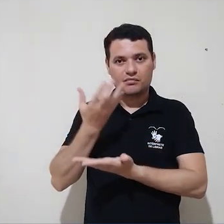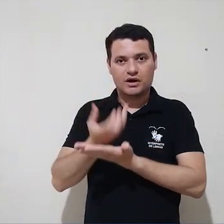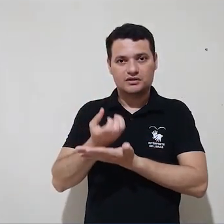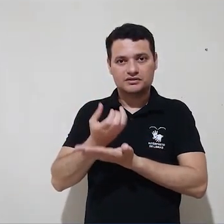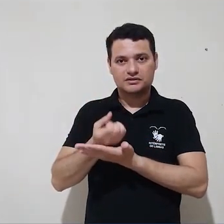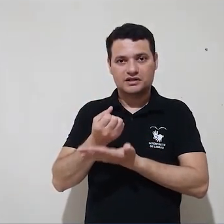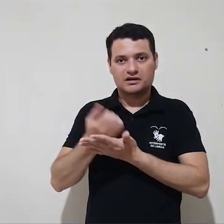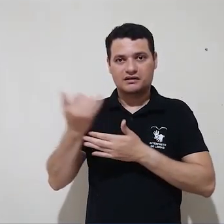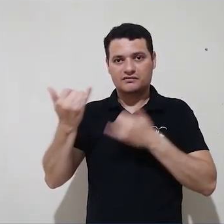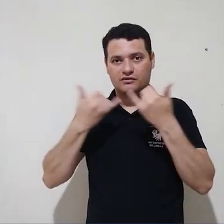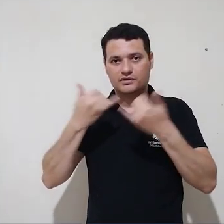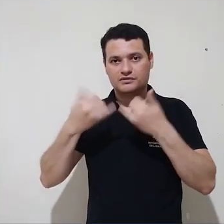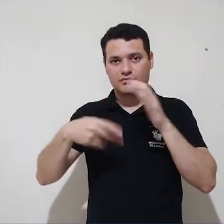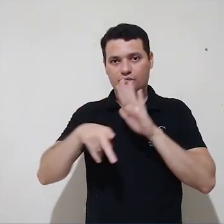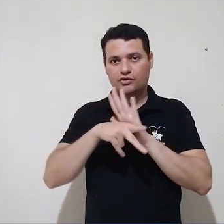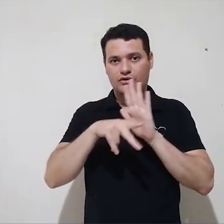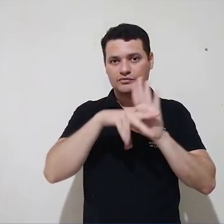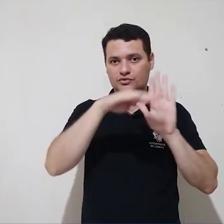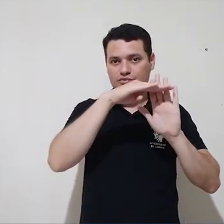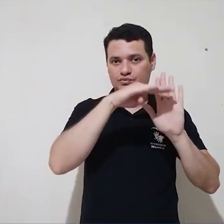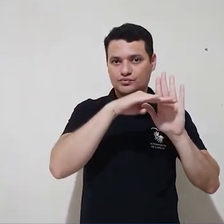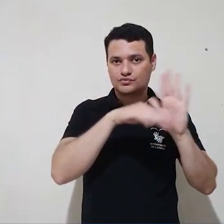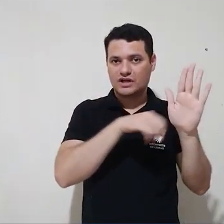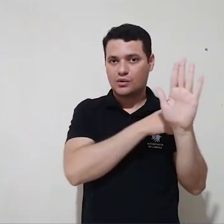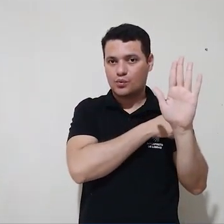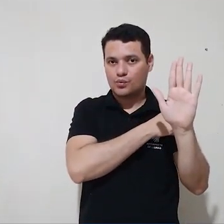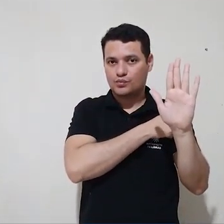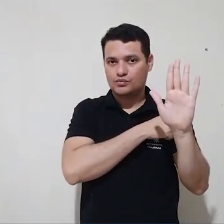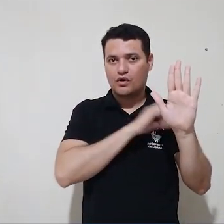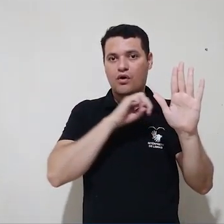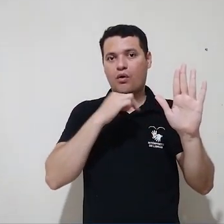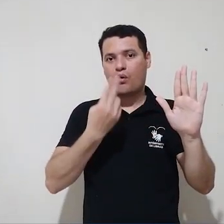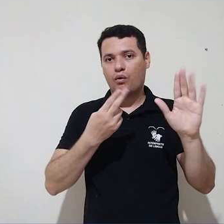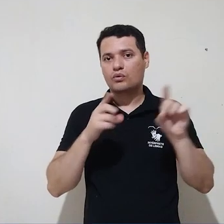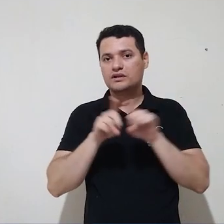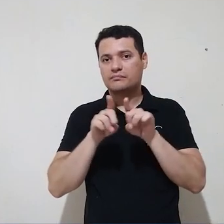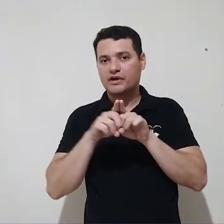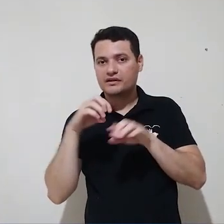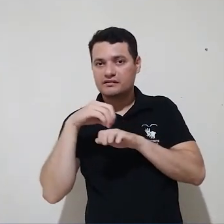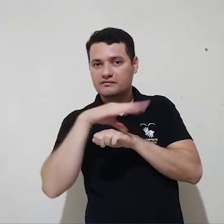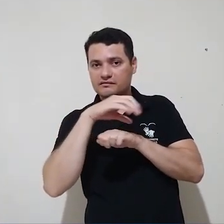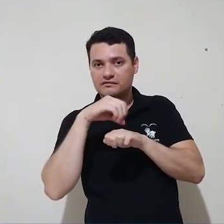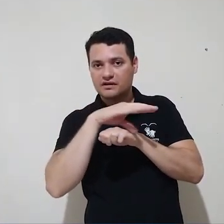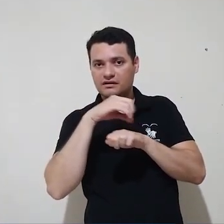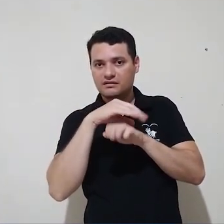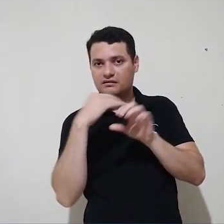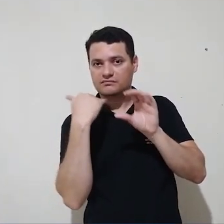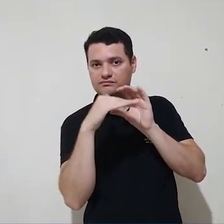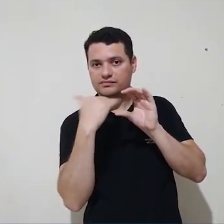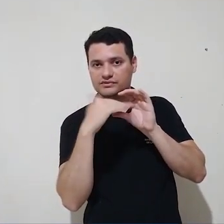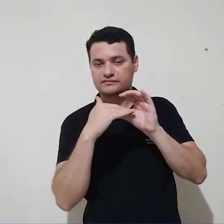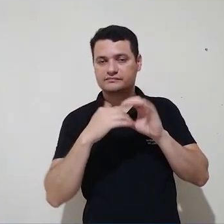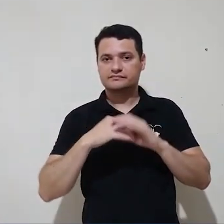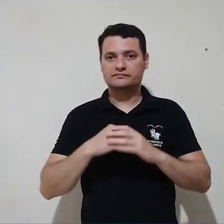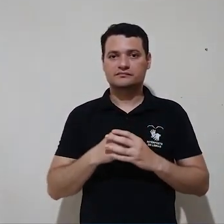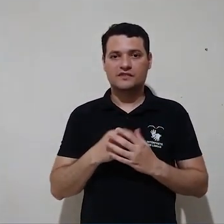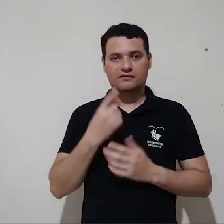como baixar os dados desses usuários ou enviar mensagens.